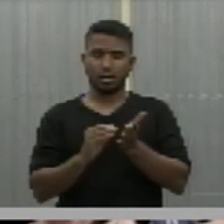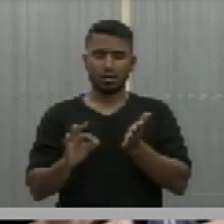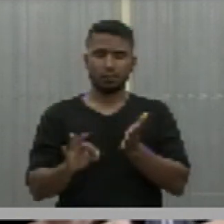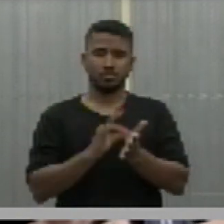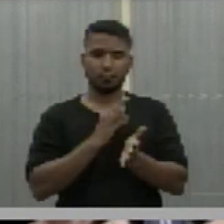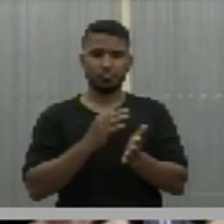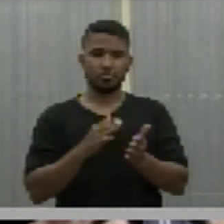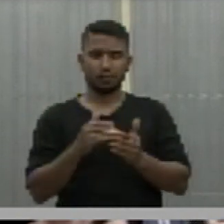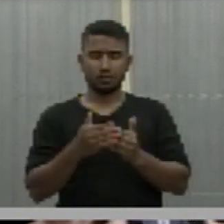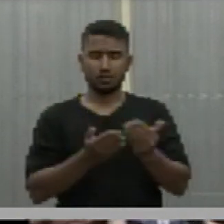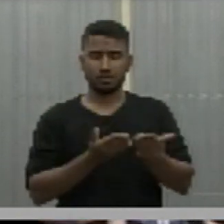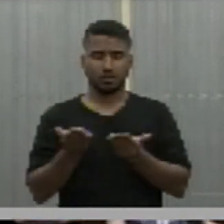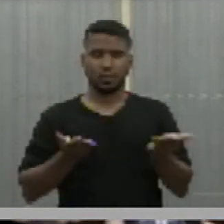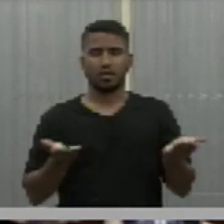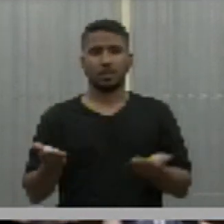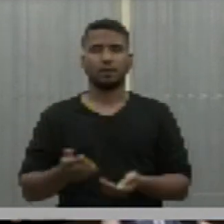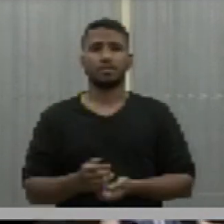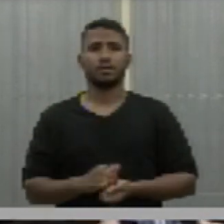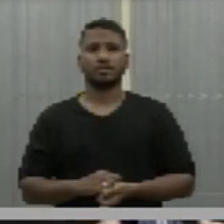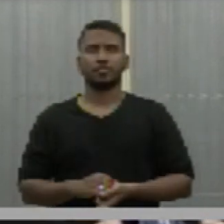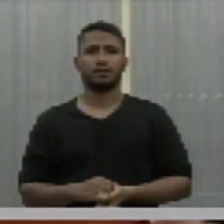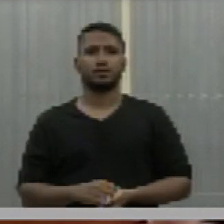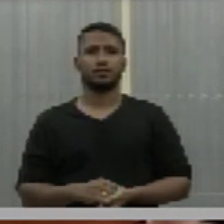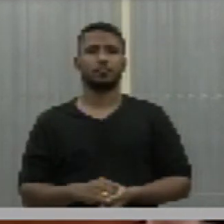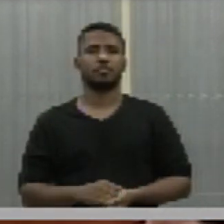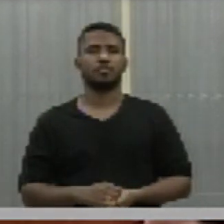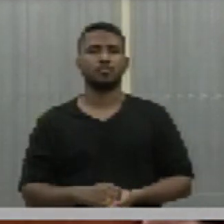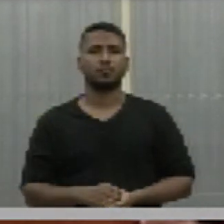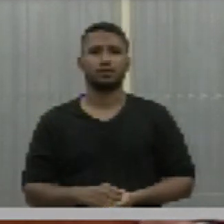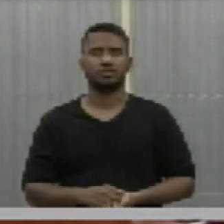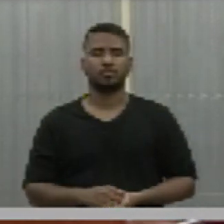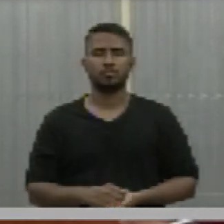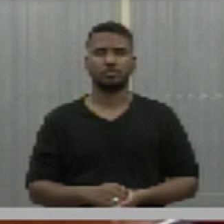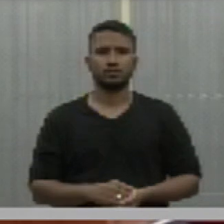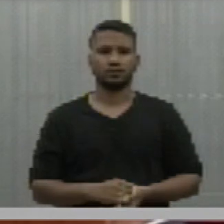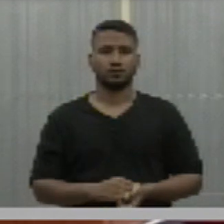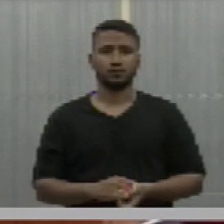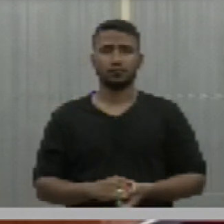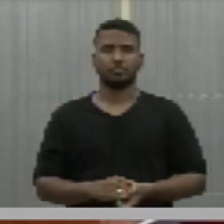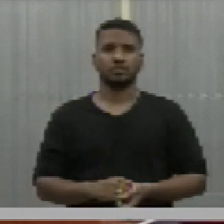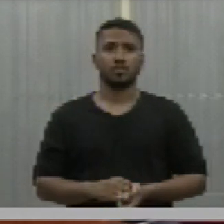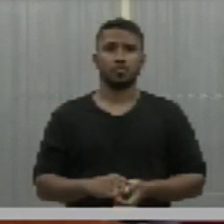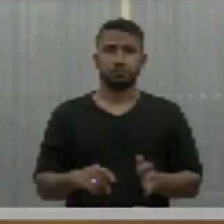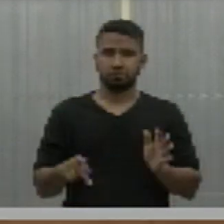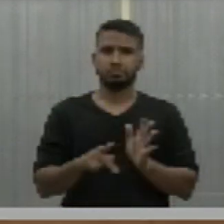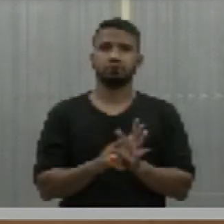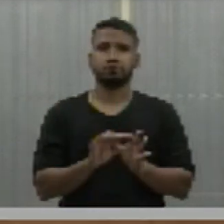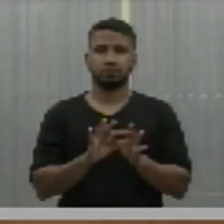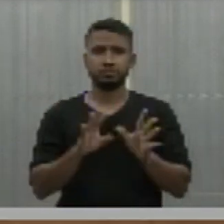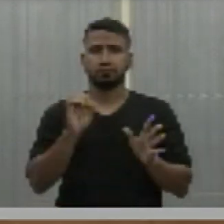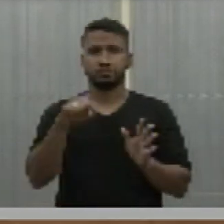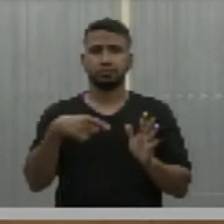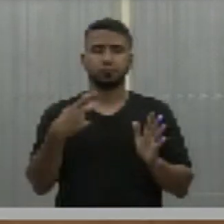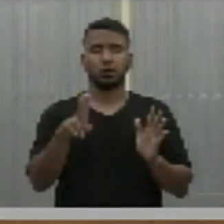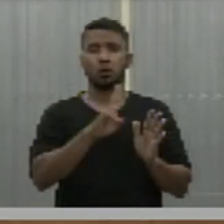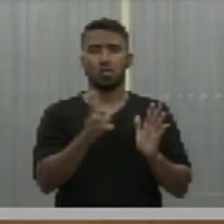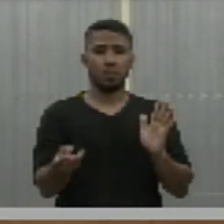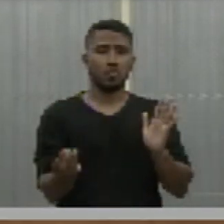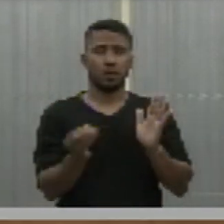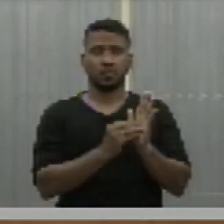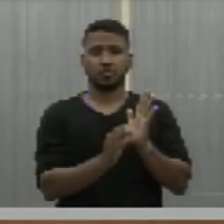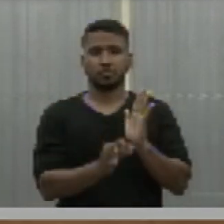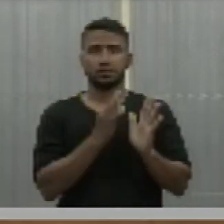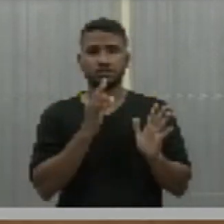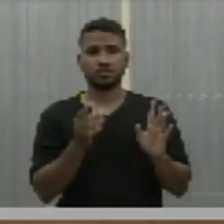deputado Francisco Lima. com a devida permissão do autor do requerimento, a subscrição do deputado Gil